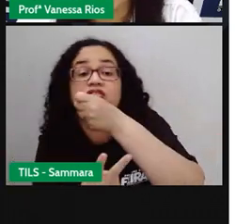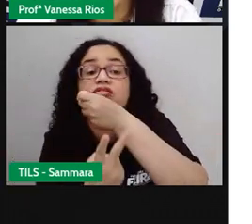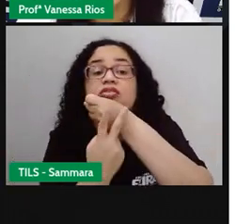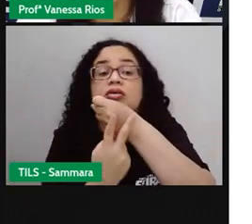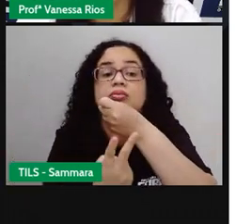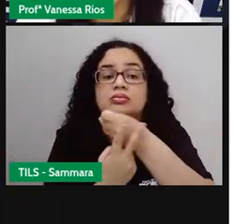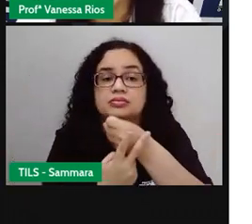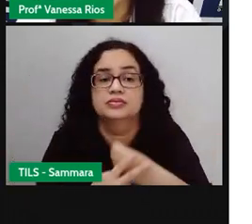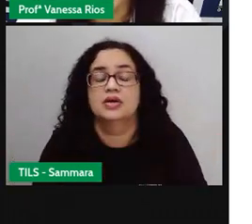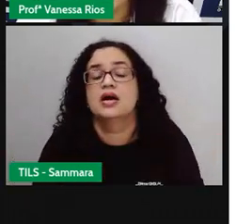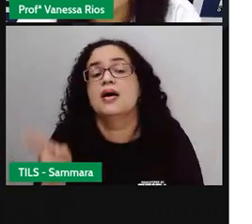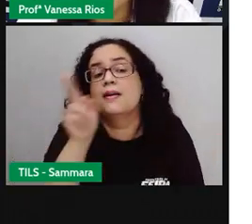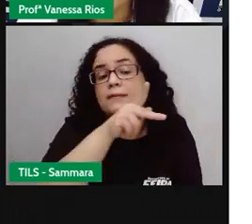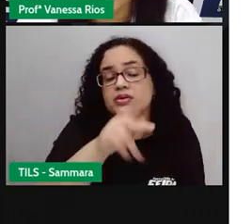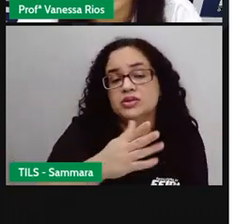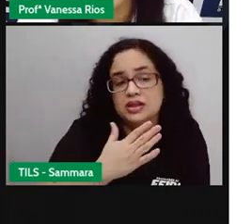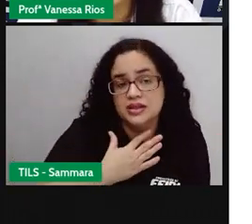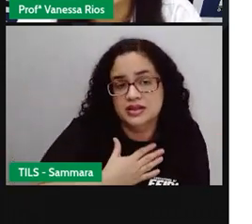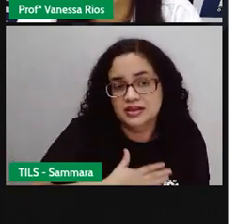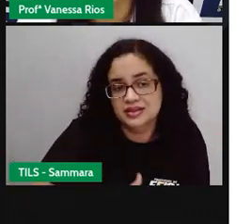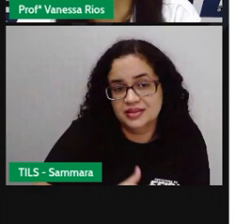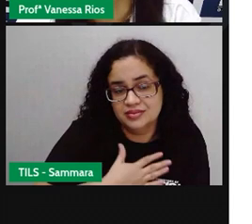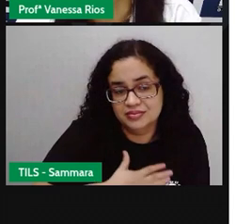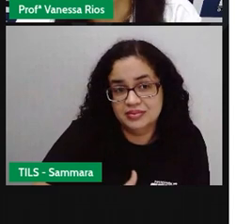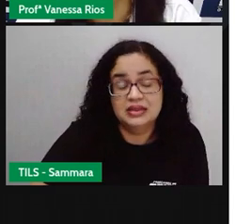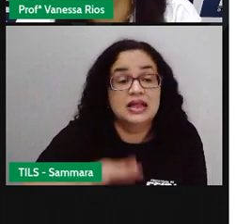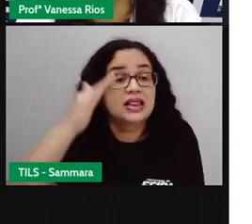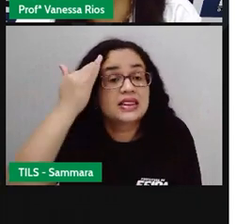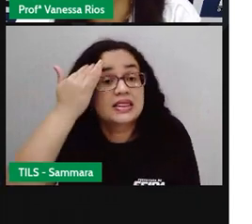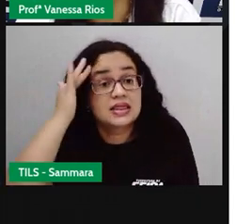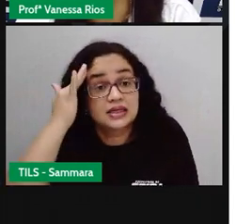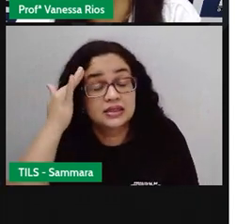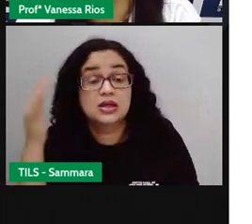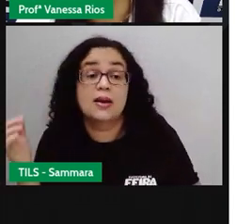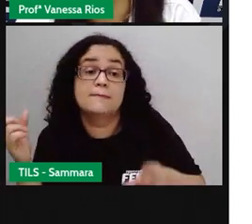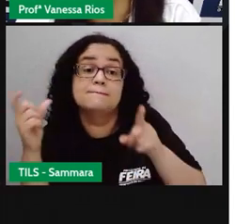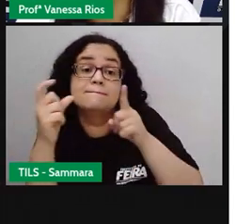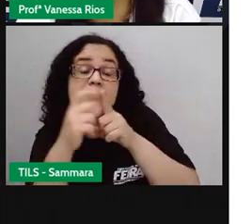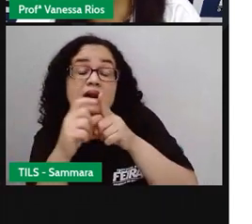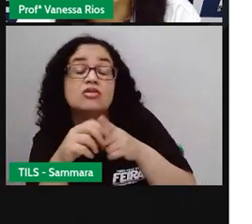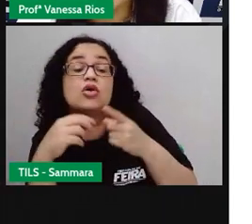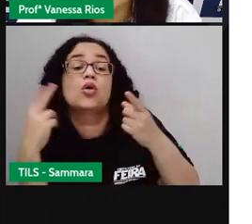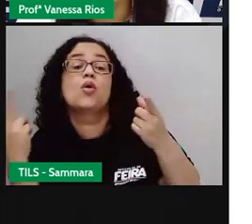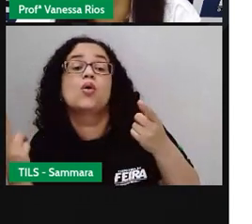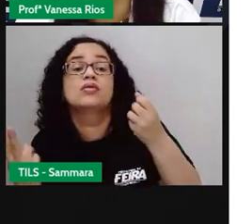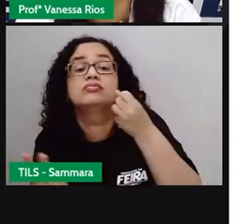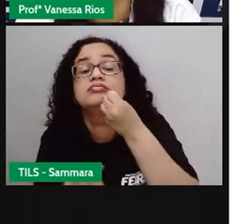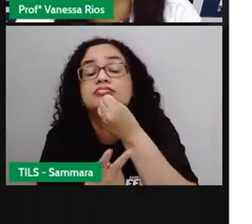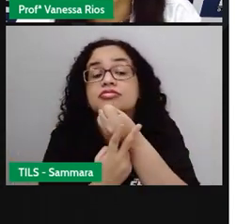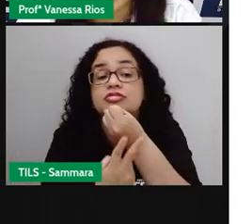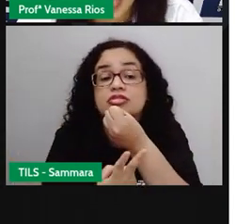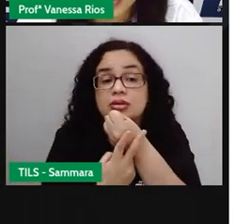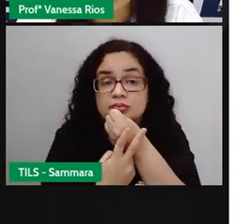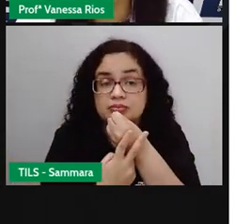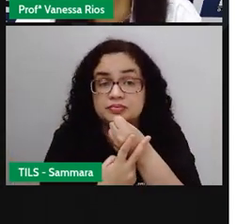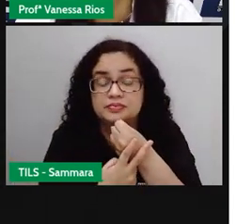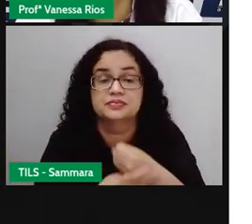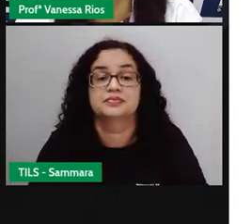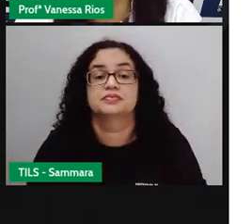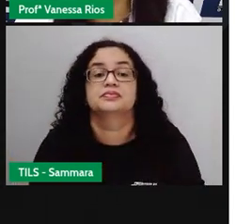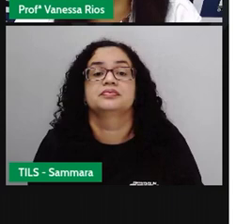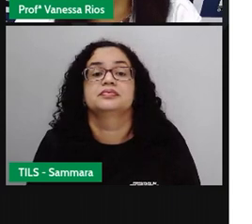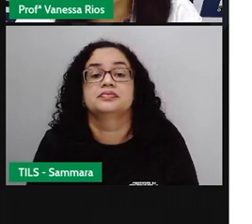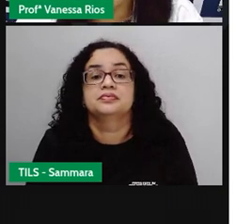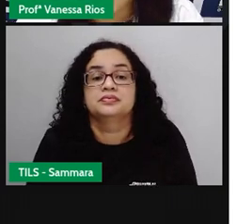verbo? Eu vou ler devagarzinho para a gente entender qual palavra aí está indicando a ação, estado,